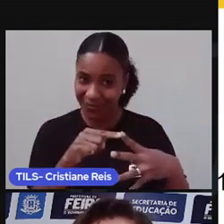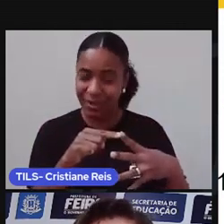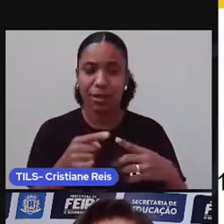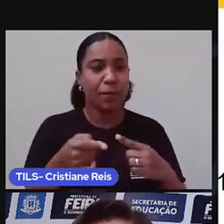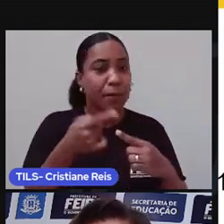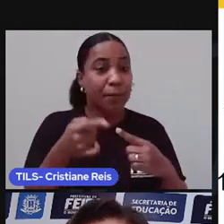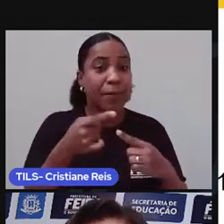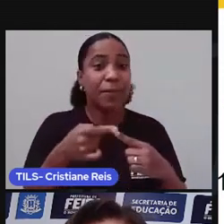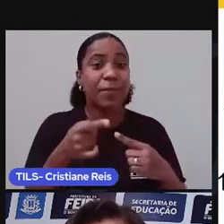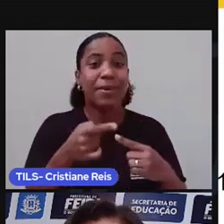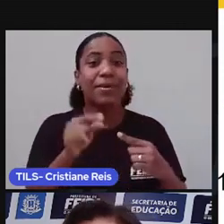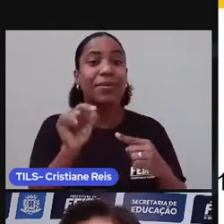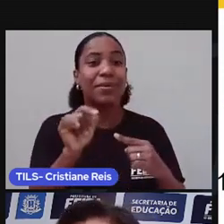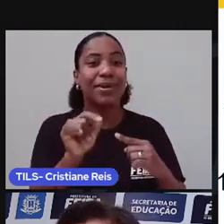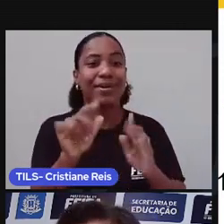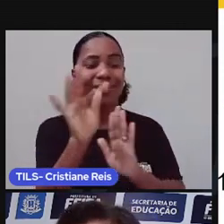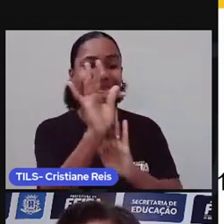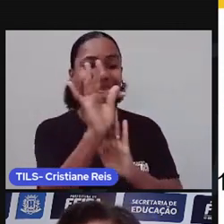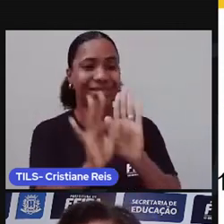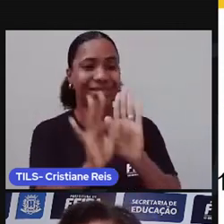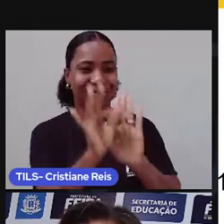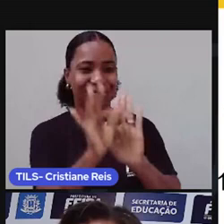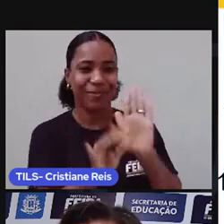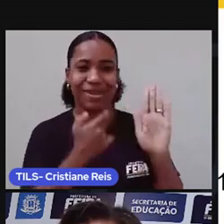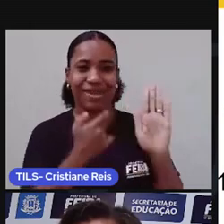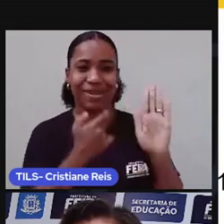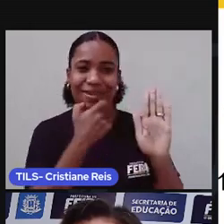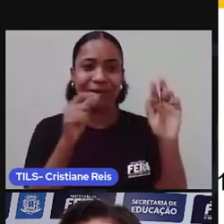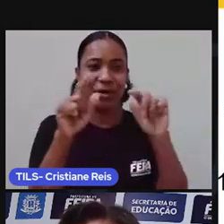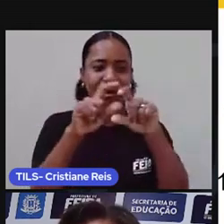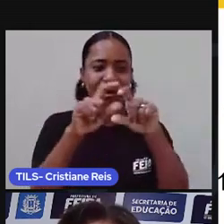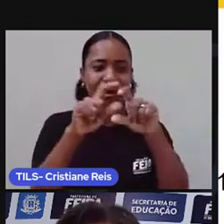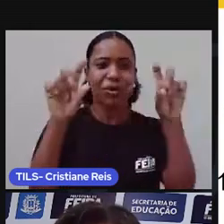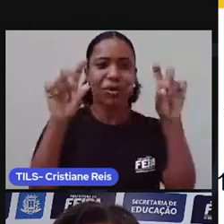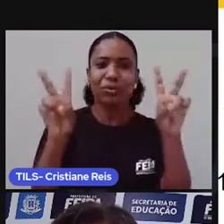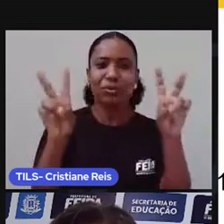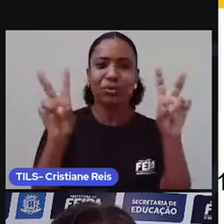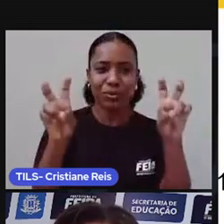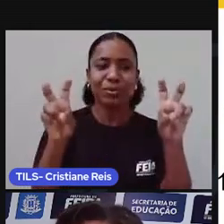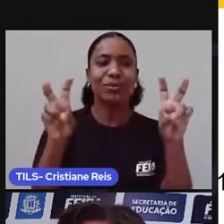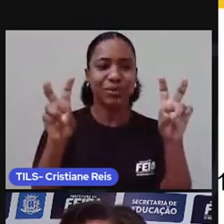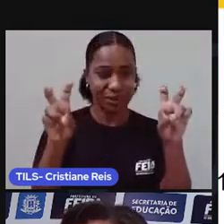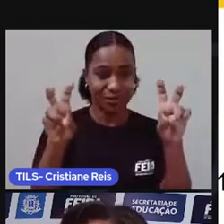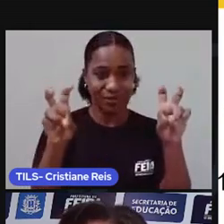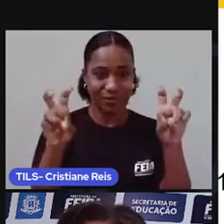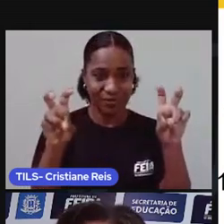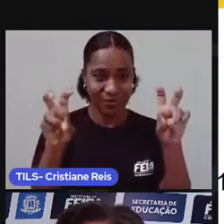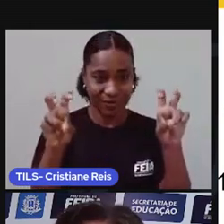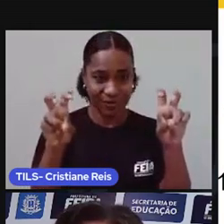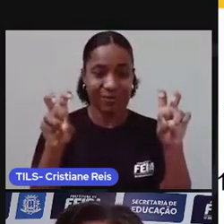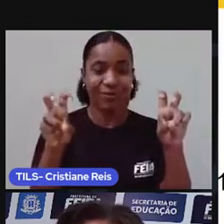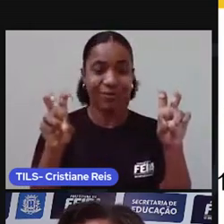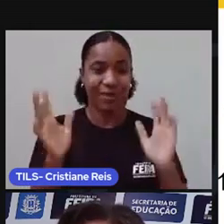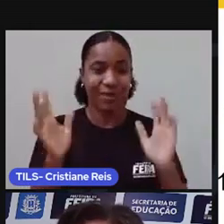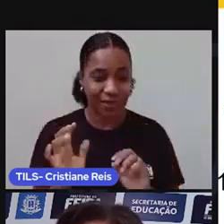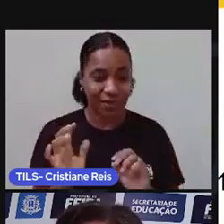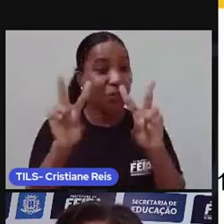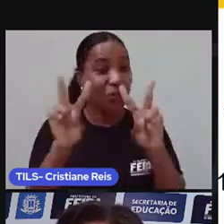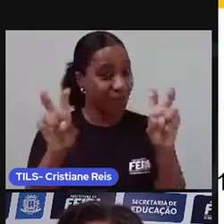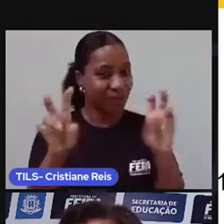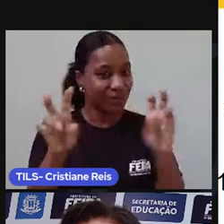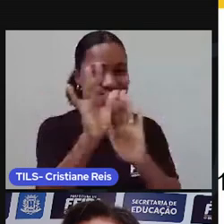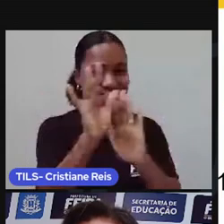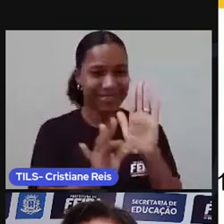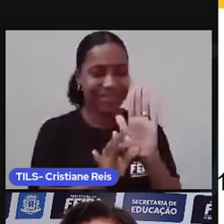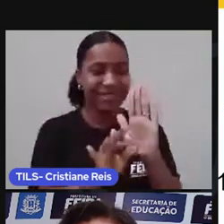primeiro, faça a leitura do título. Neste caso, a respeito do texto de hoje que